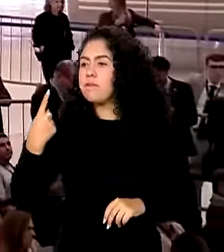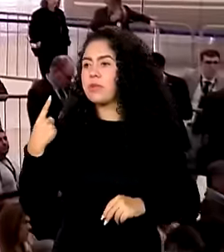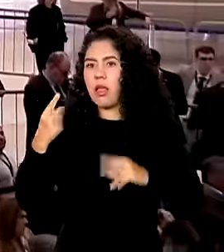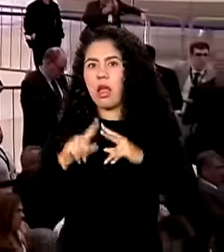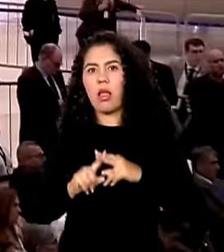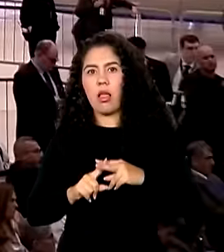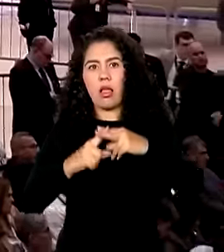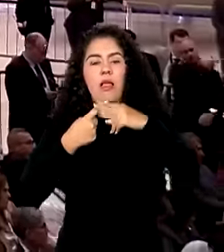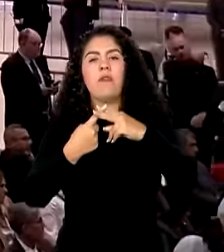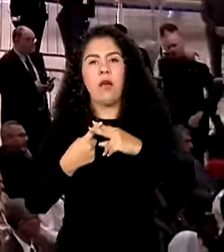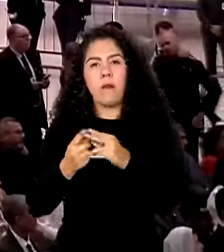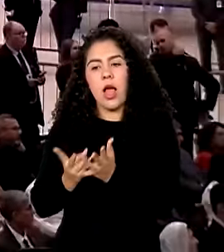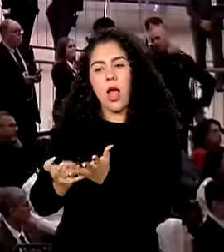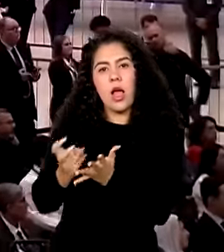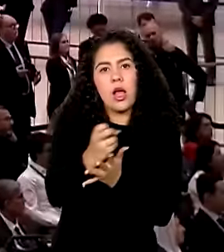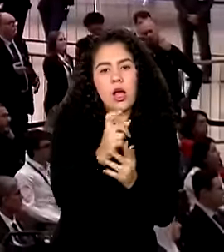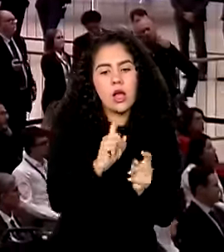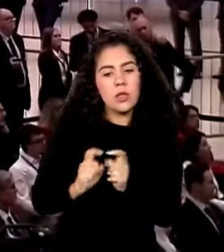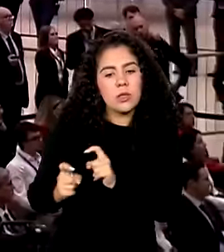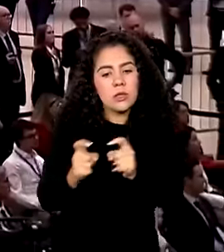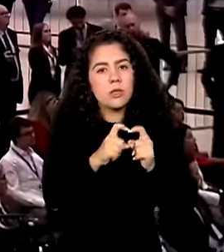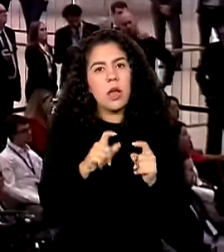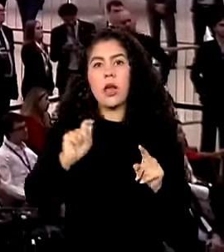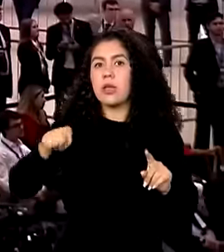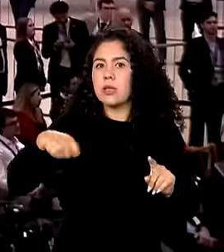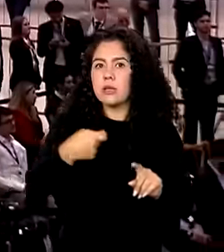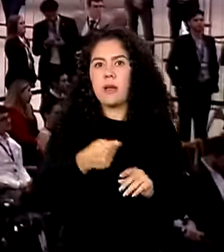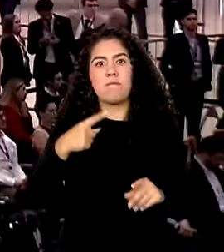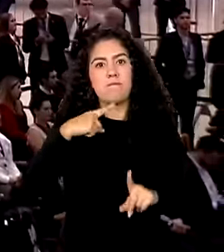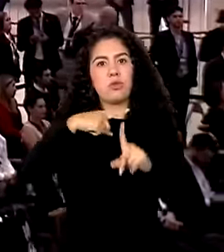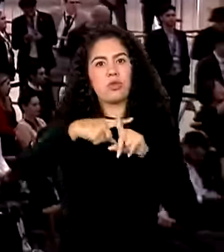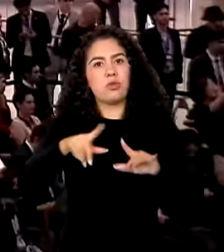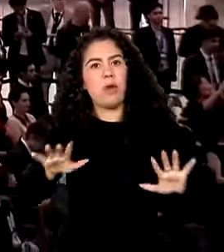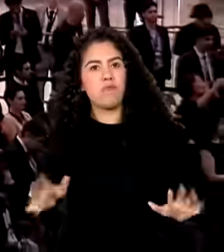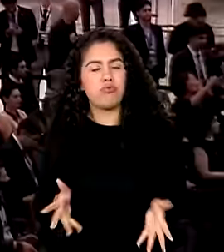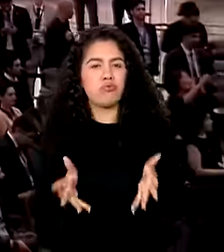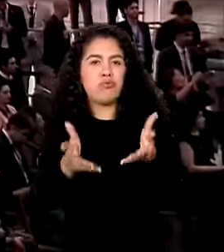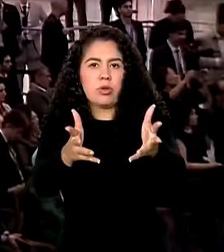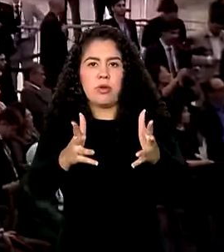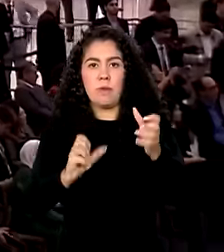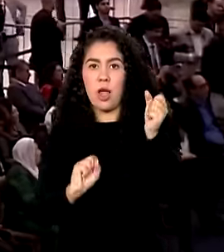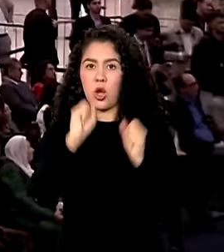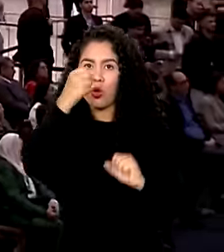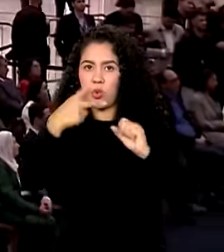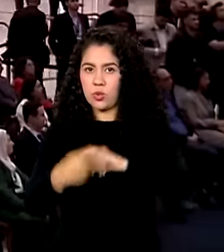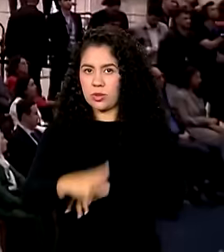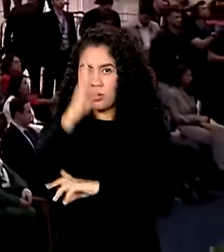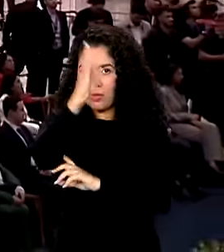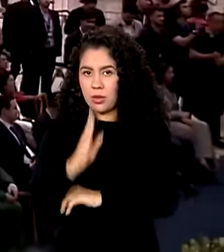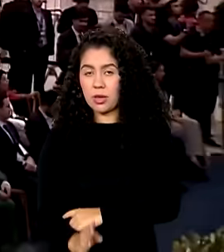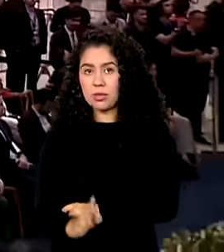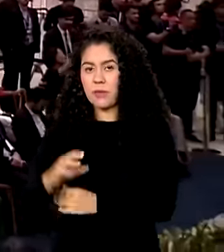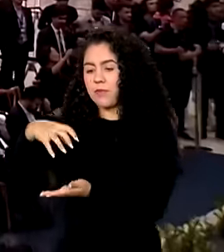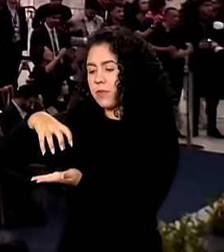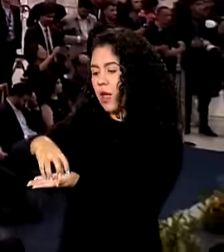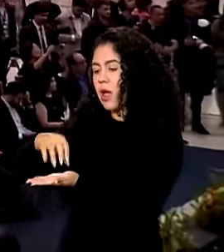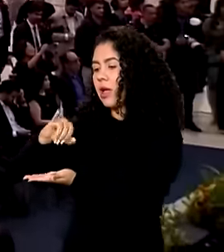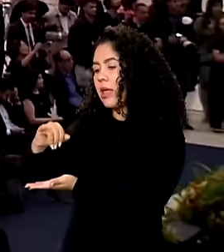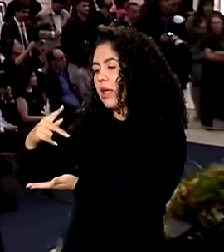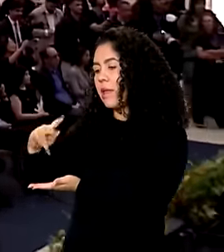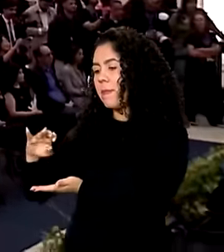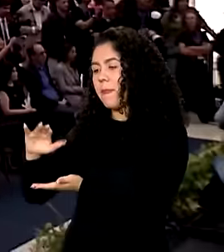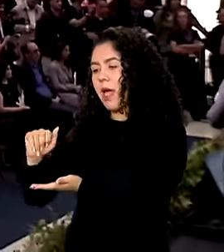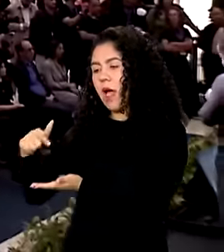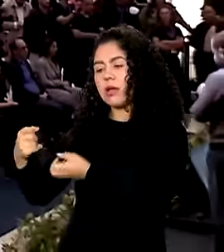como incentivo para a indústria nacional. Os estudos do IPEA mostram que em 15 anos,